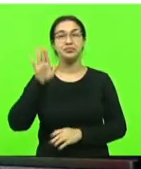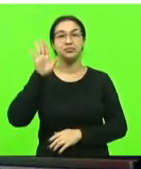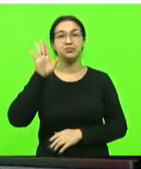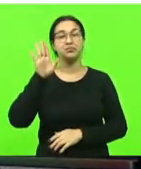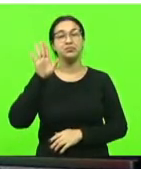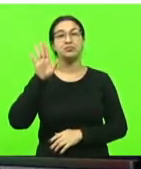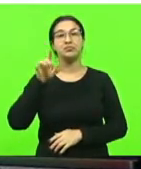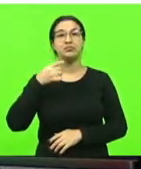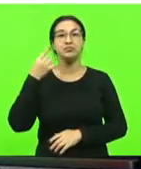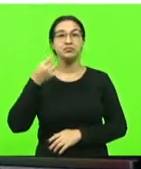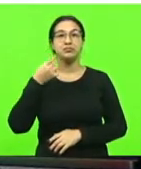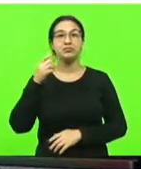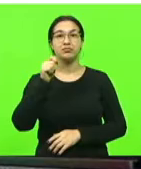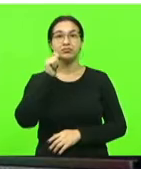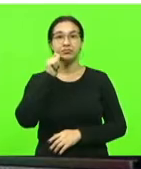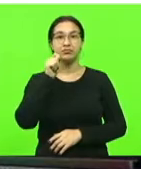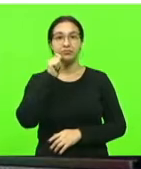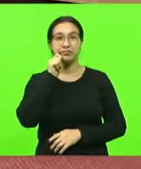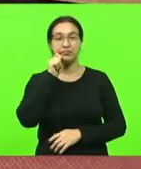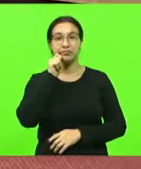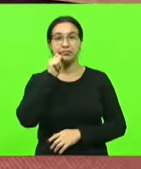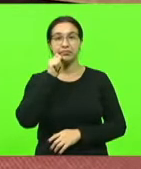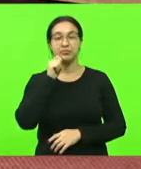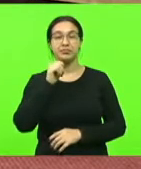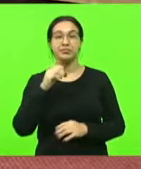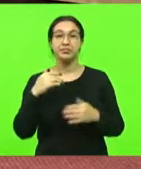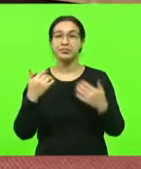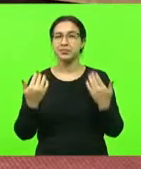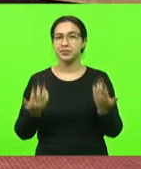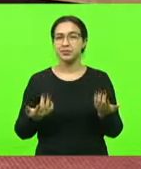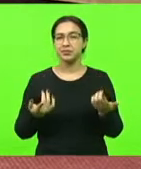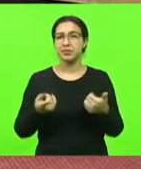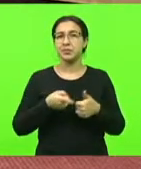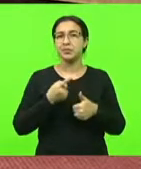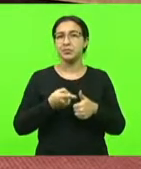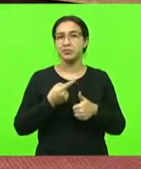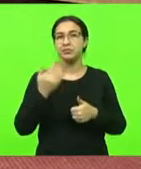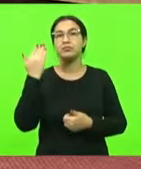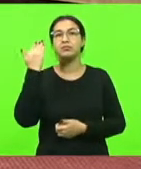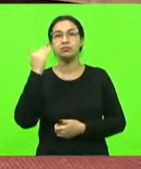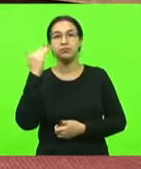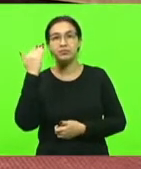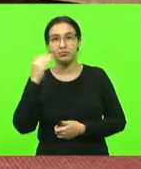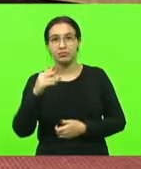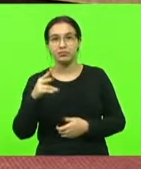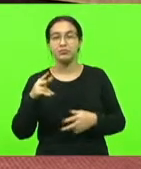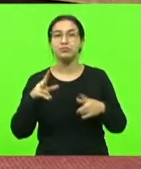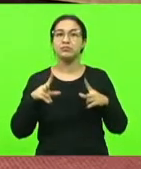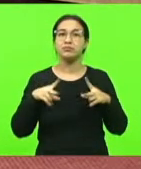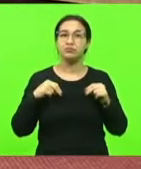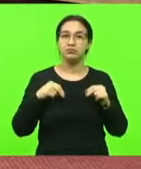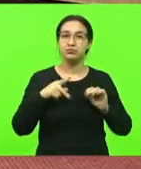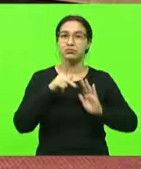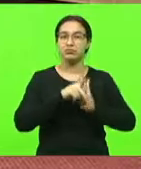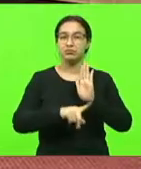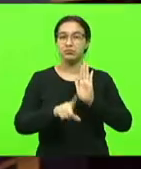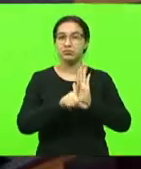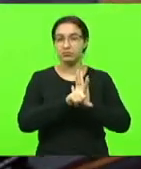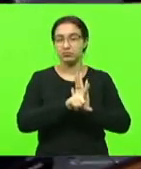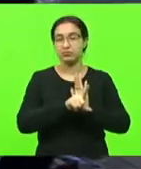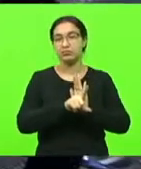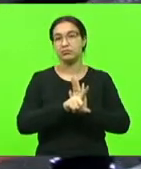discutir com a palavra, deputada Ana Campagnolo. Bom, primeiramente, compreendo o mérito do projeto de lei da deputada.